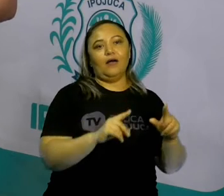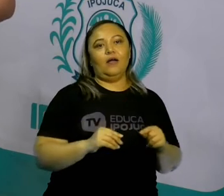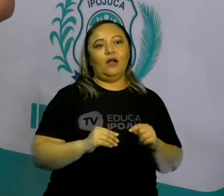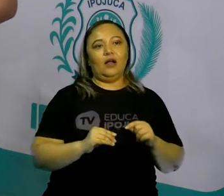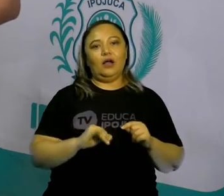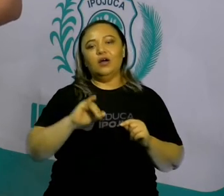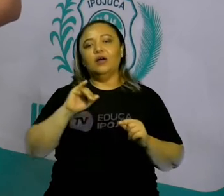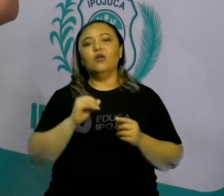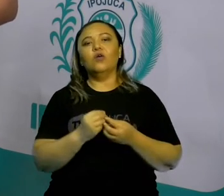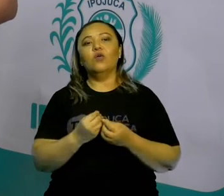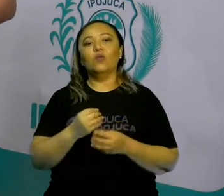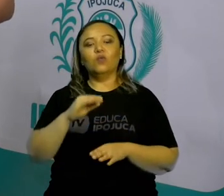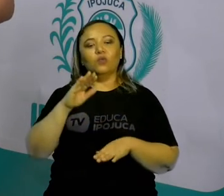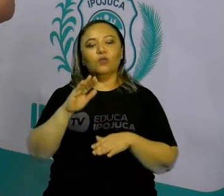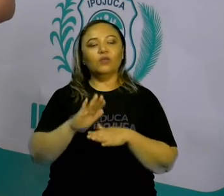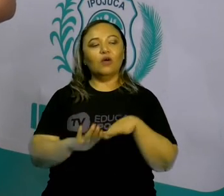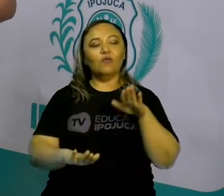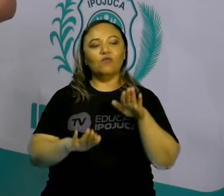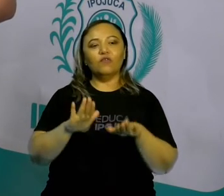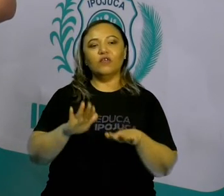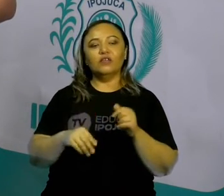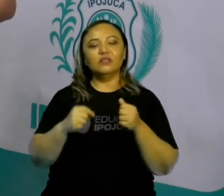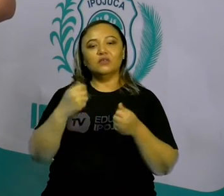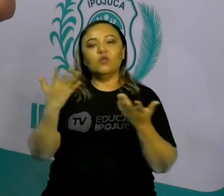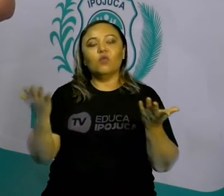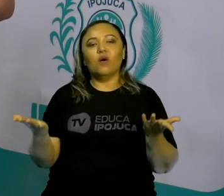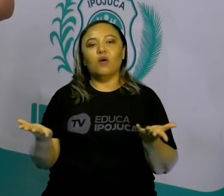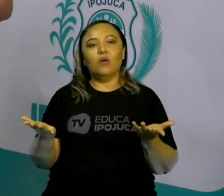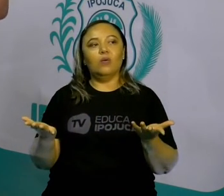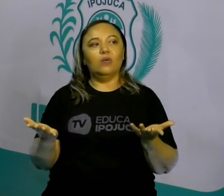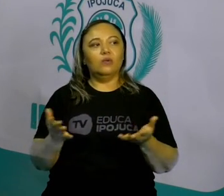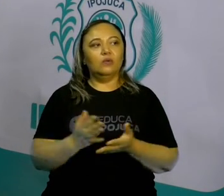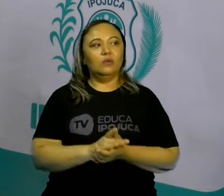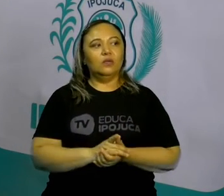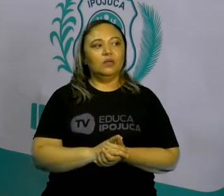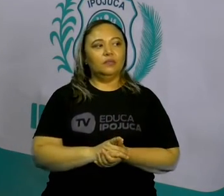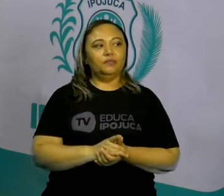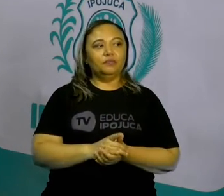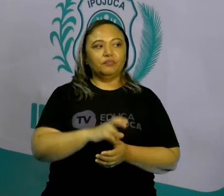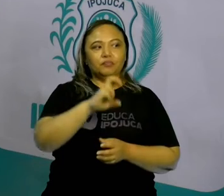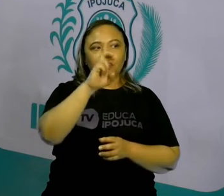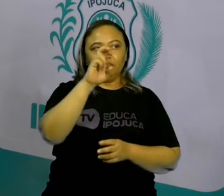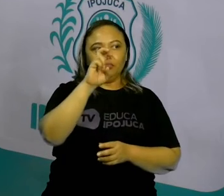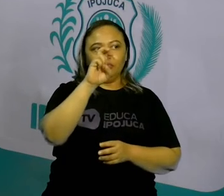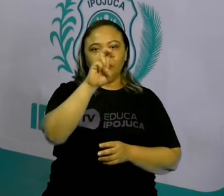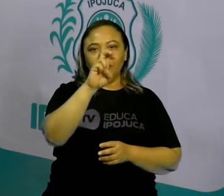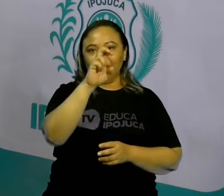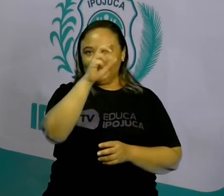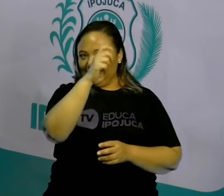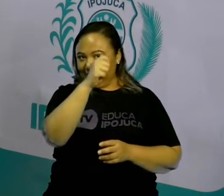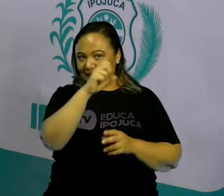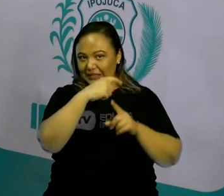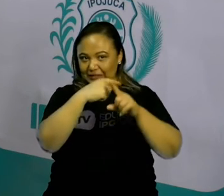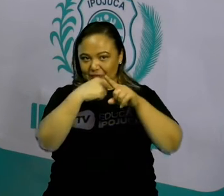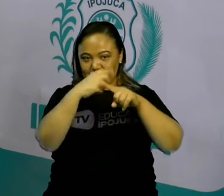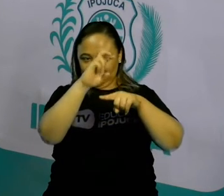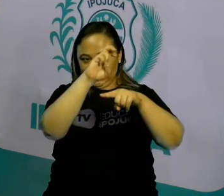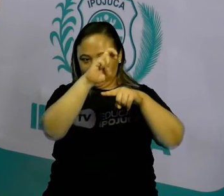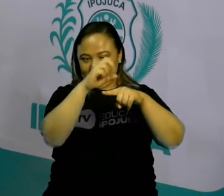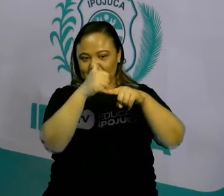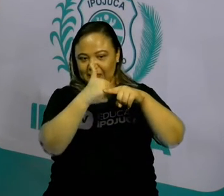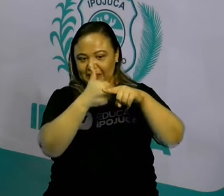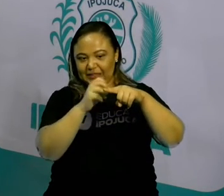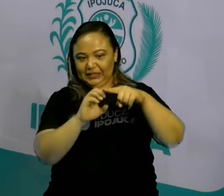de todos esses números? Romeu, respondeu o quê? Cinco em dez. Foi a mesma resposta da